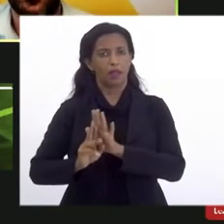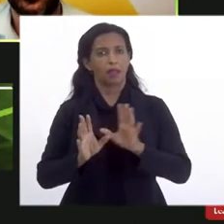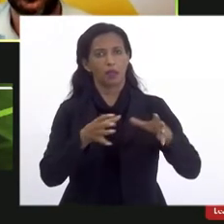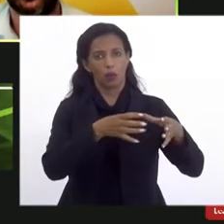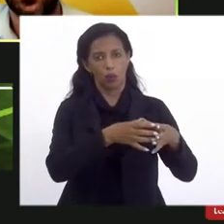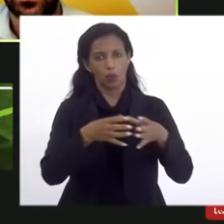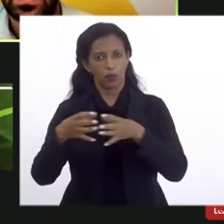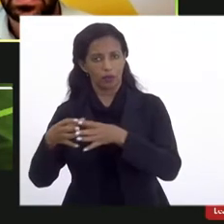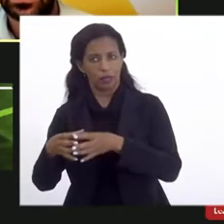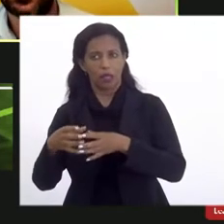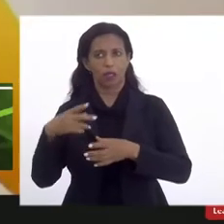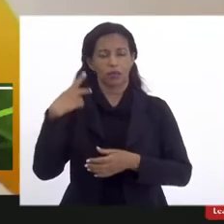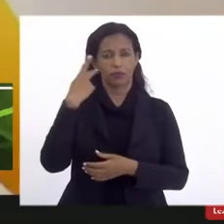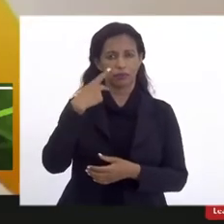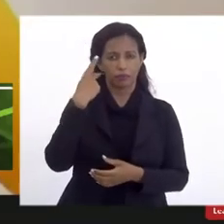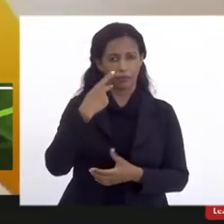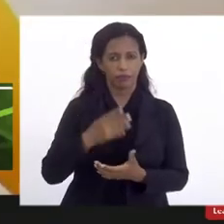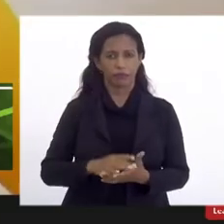parlamento,